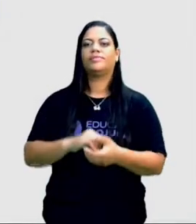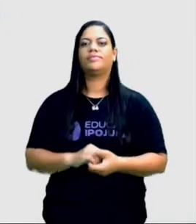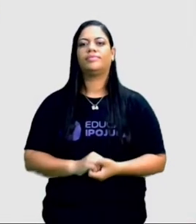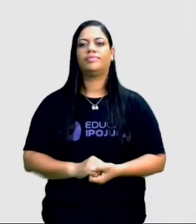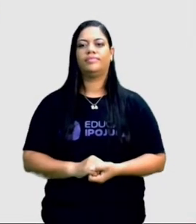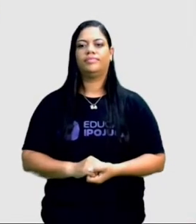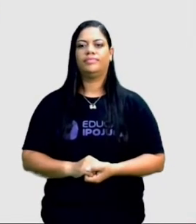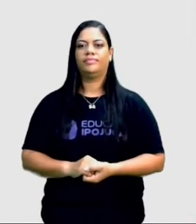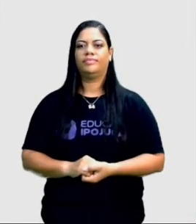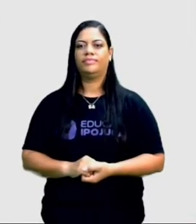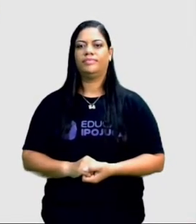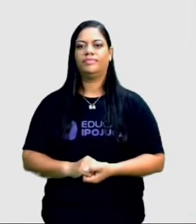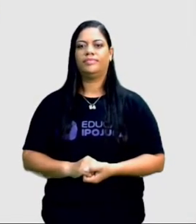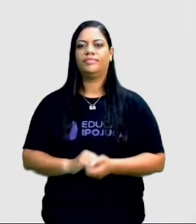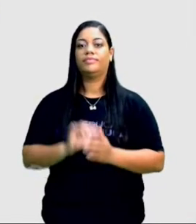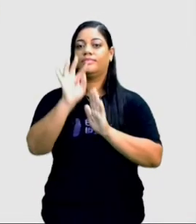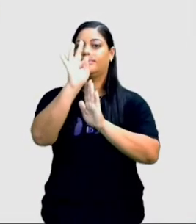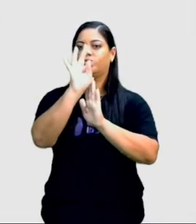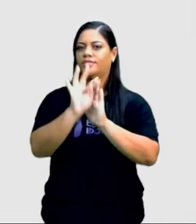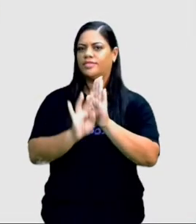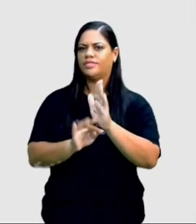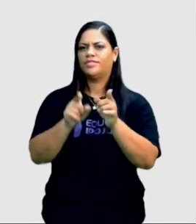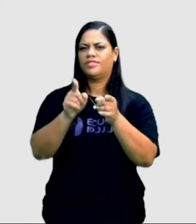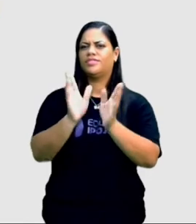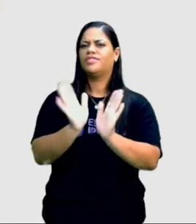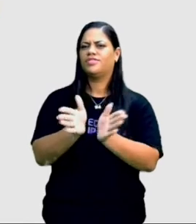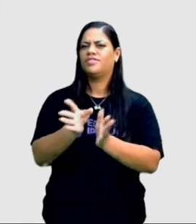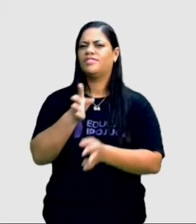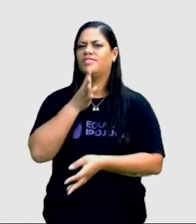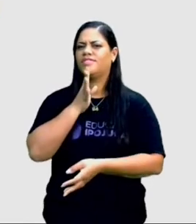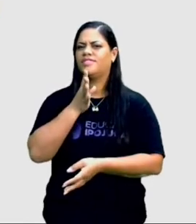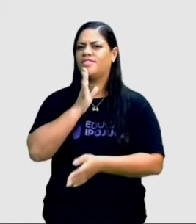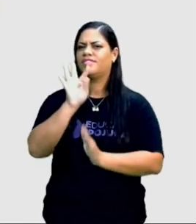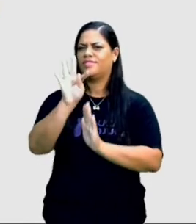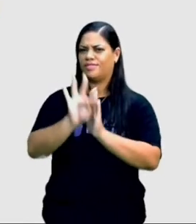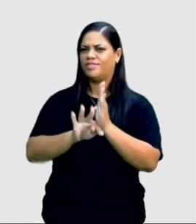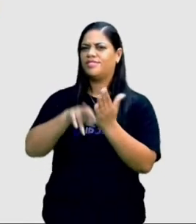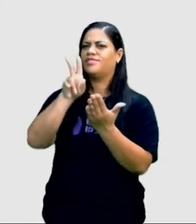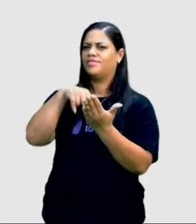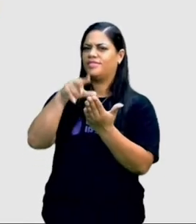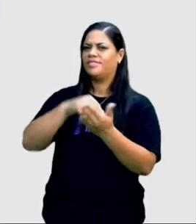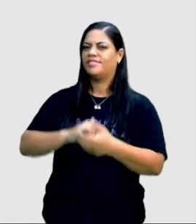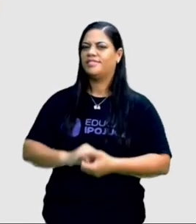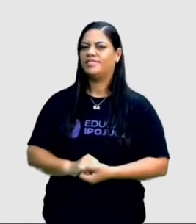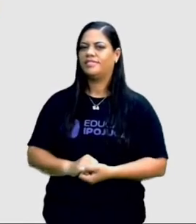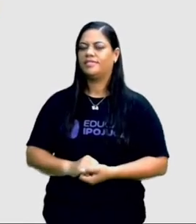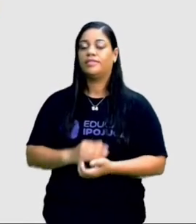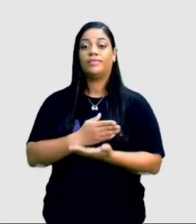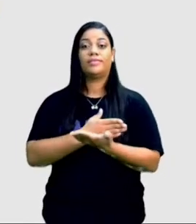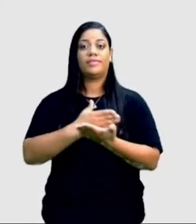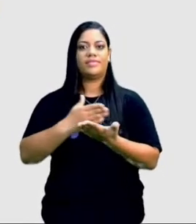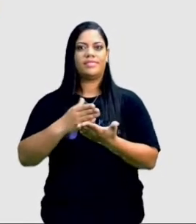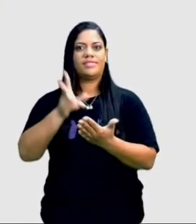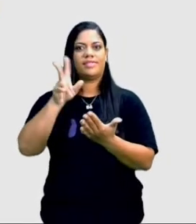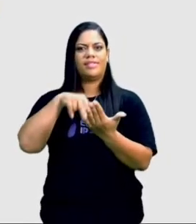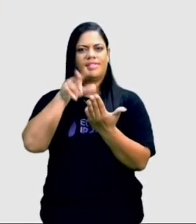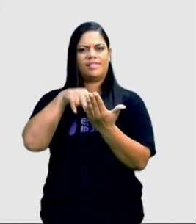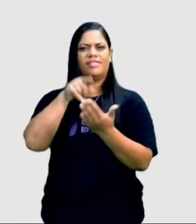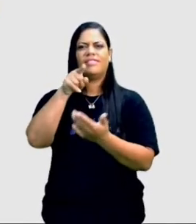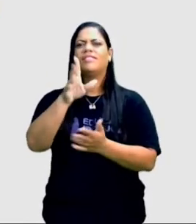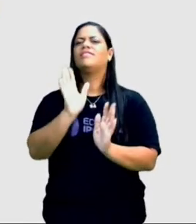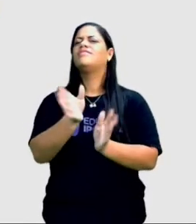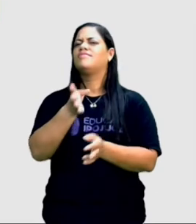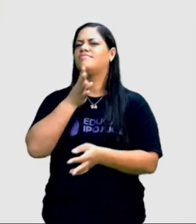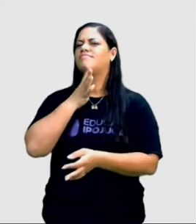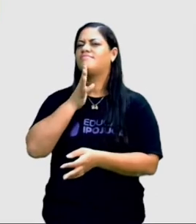Vamos falar sobre o texto. Você já conhecia os textos lidos? Quando eu comecei a ler e você leu aí da sua casa, você